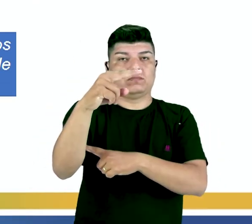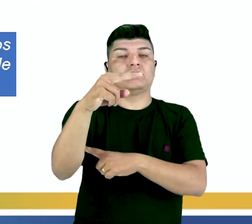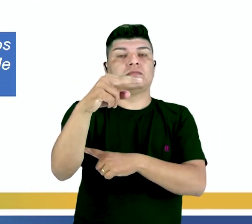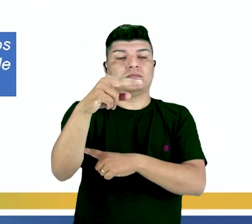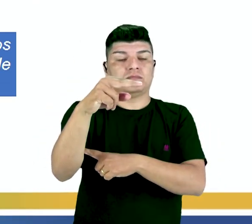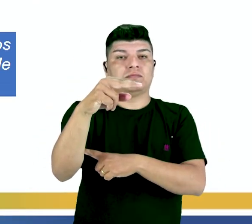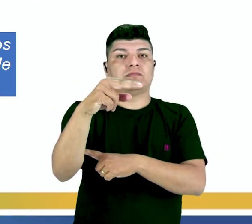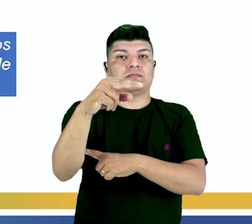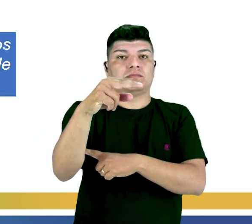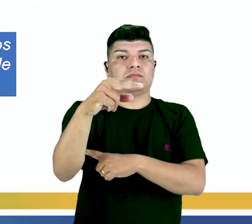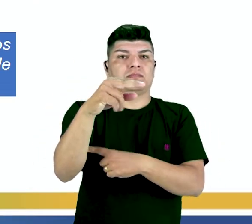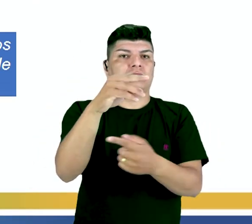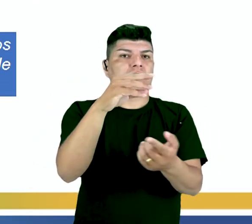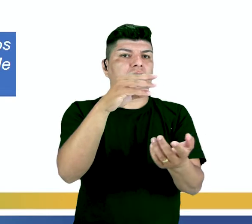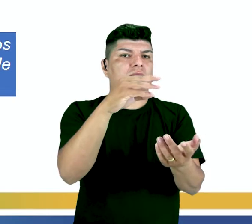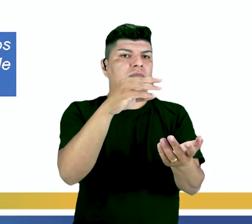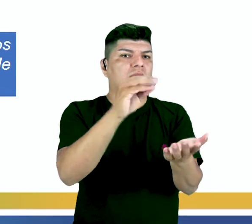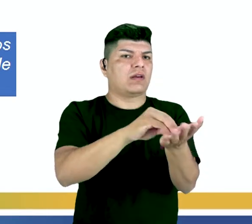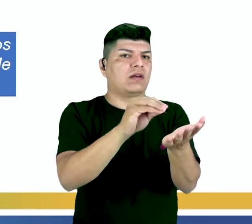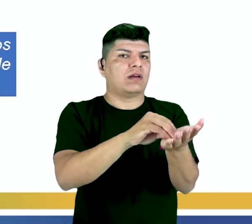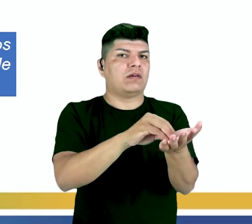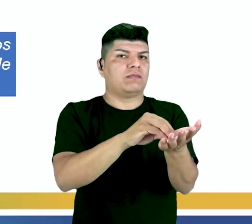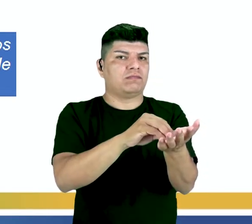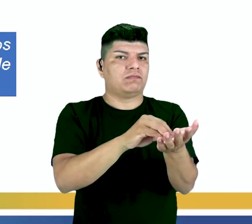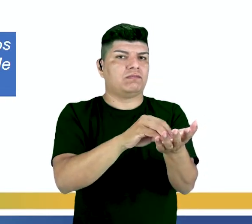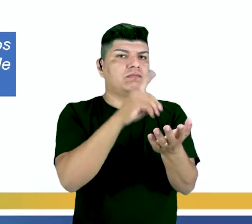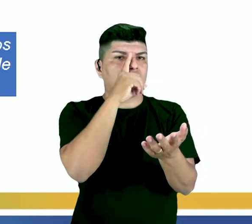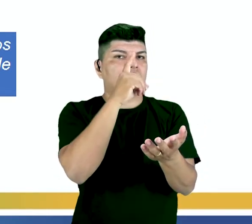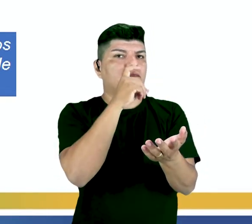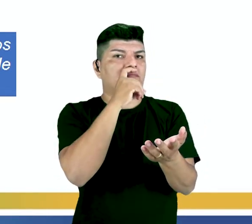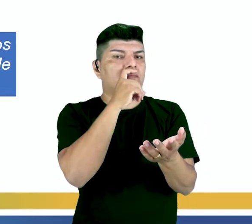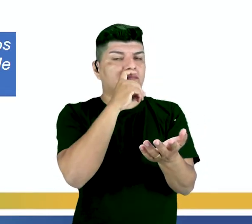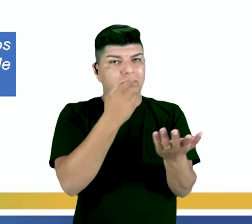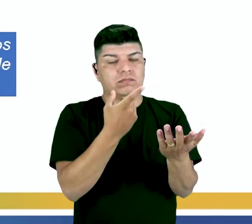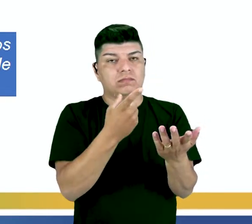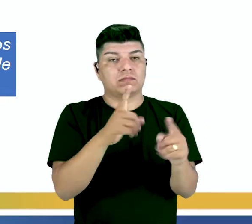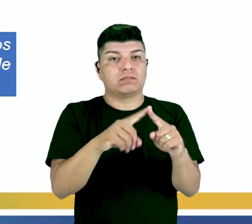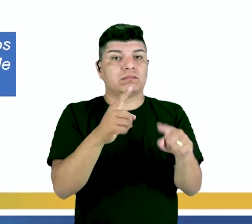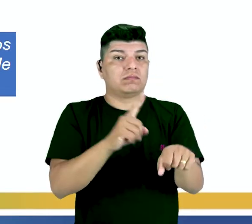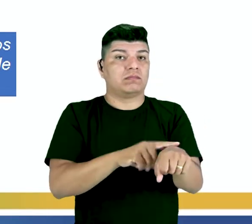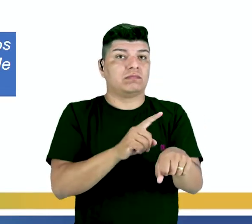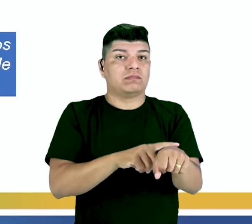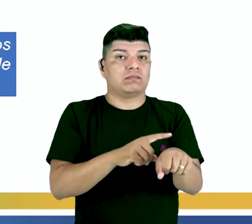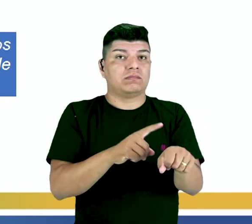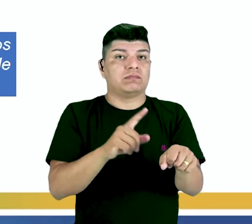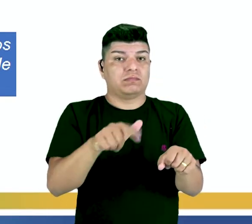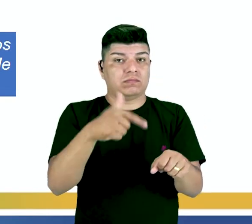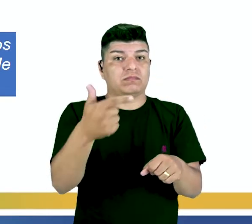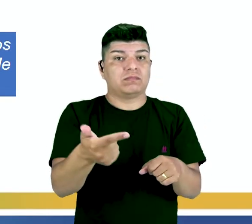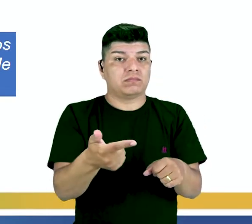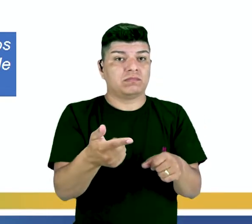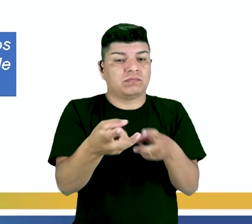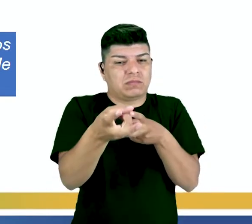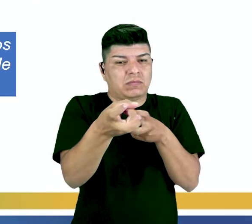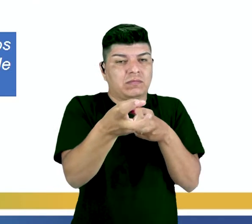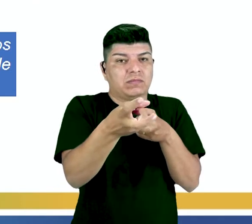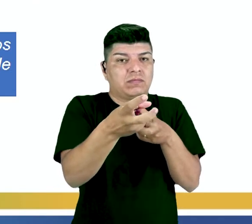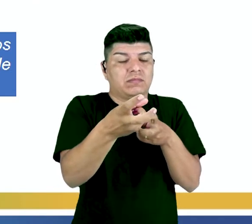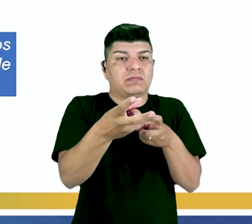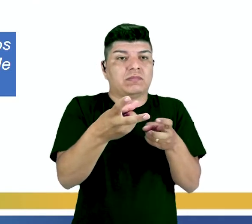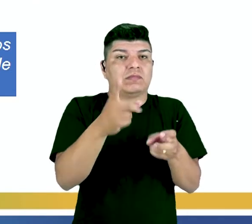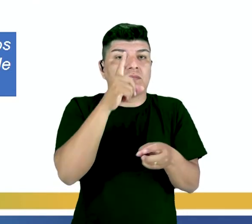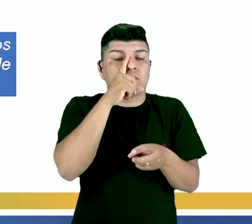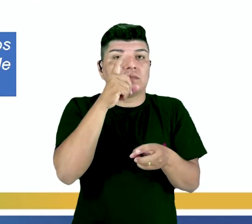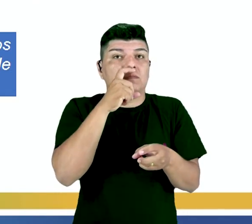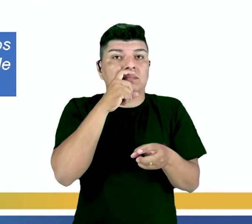pela falta dos pais. Então, momentos posteriores, eles deram falta dos pais, que os pais tinham se ausentado.